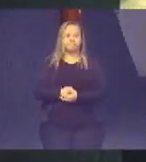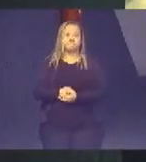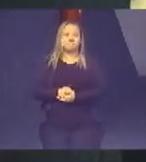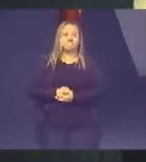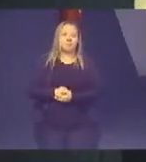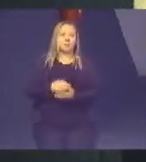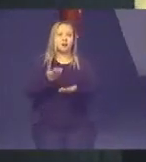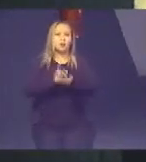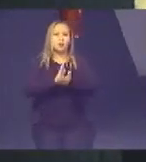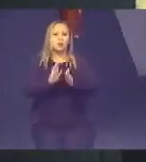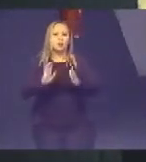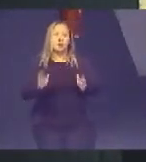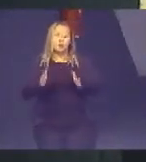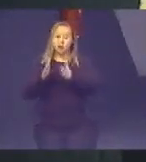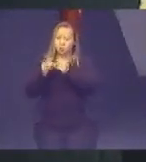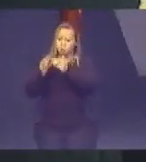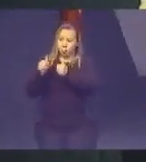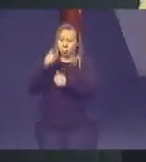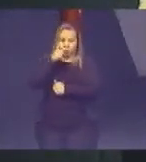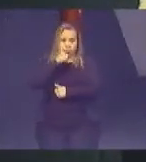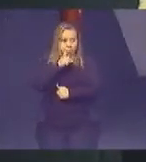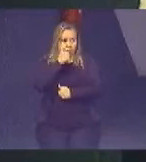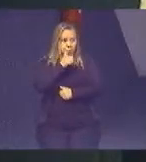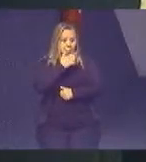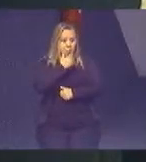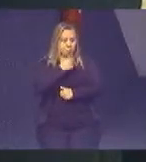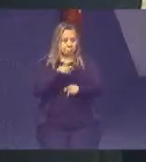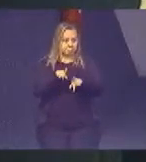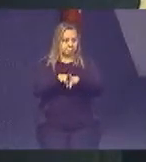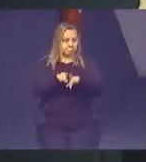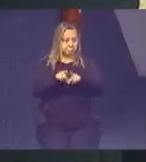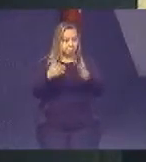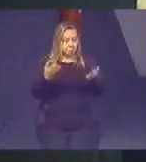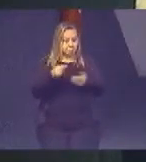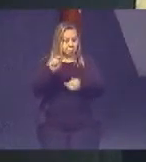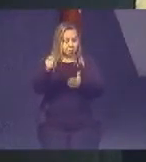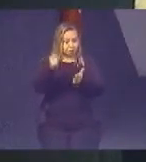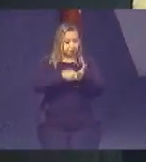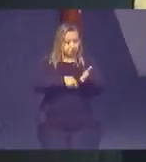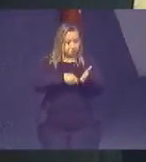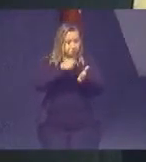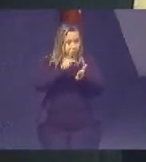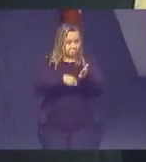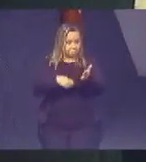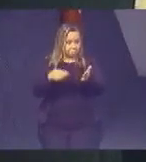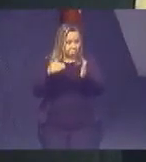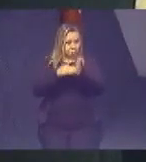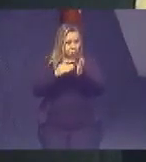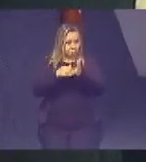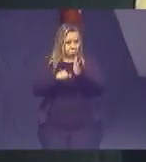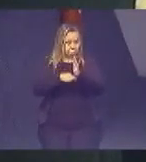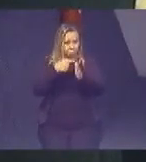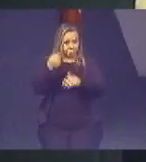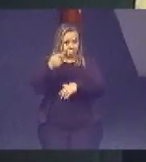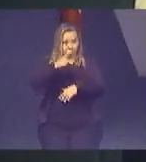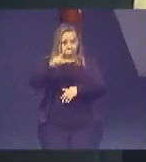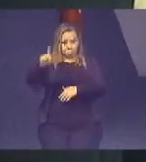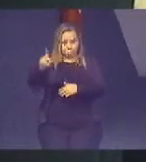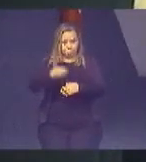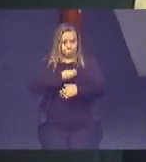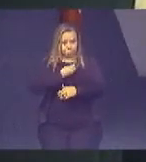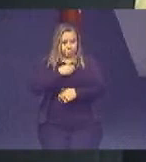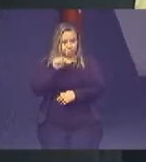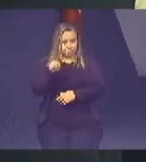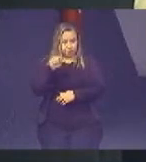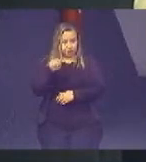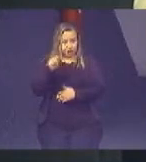Terminado, peguei e disse para a moça assim, agora você pode assinar. É a última vez na tua vida que